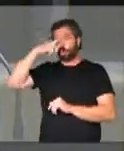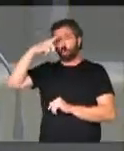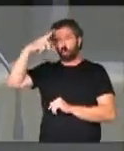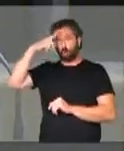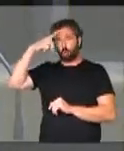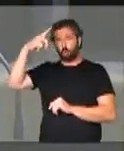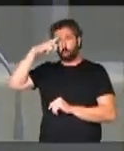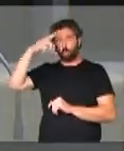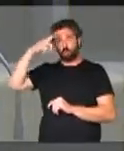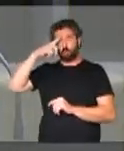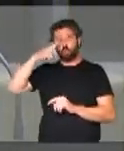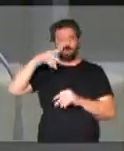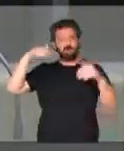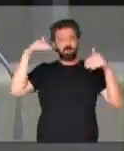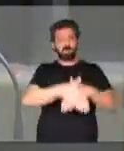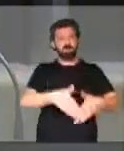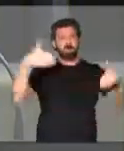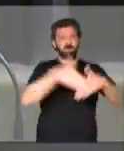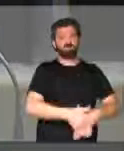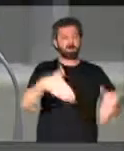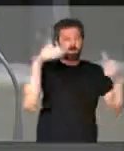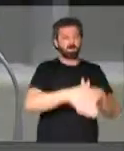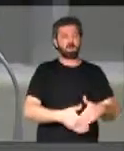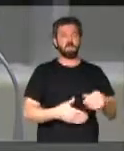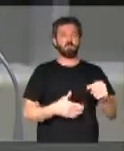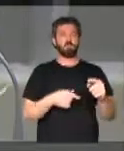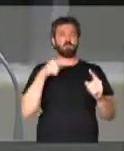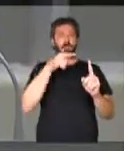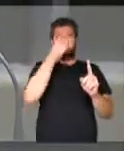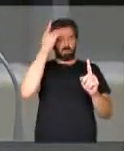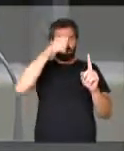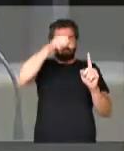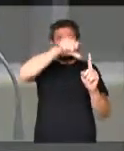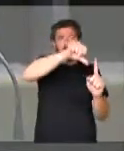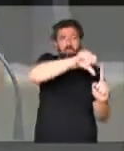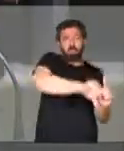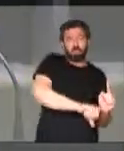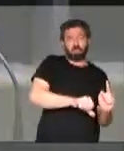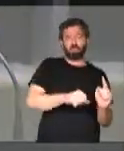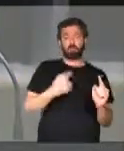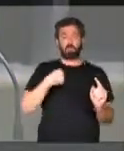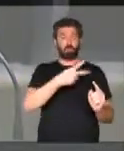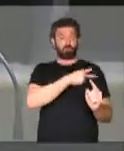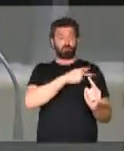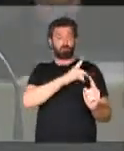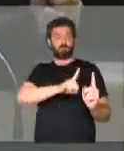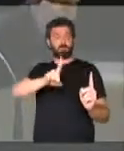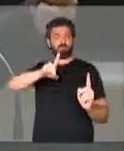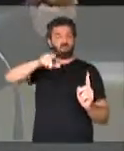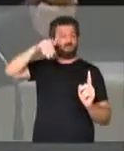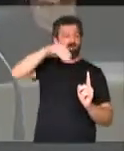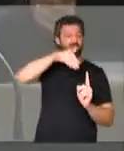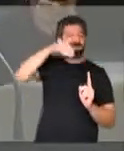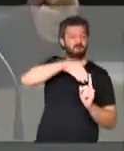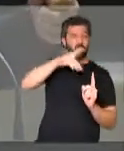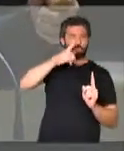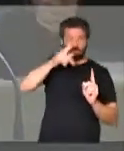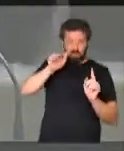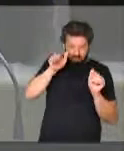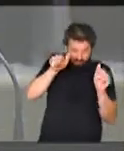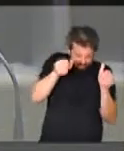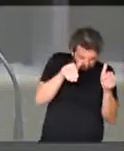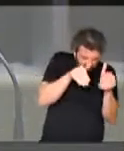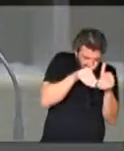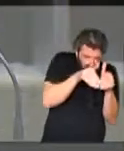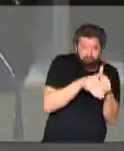depreciação sistemática daquele trabalhador que